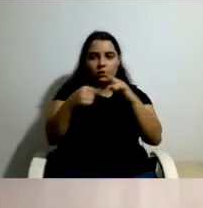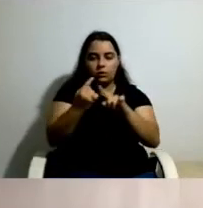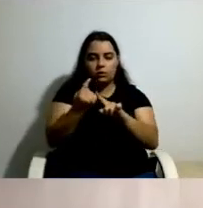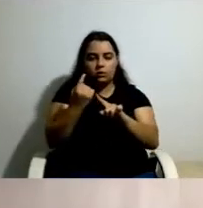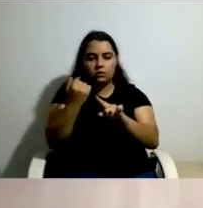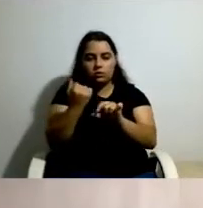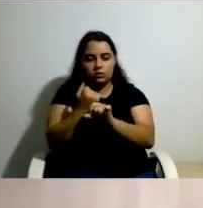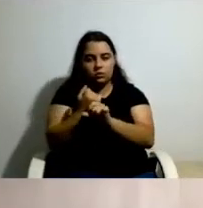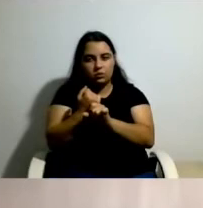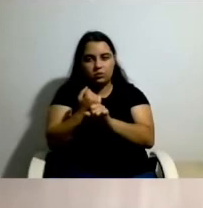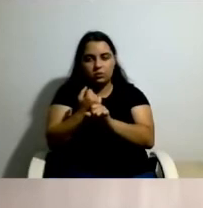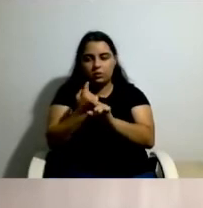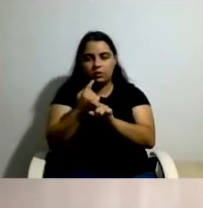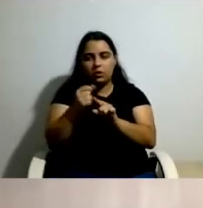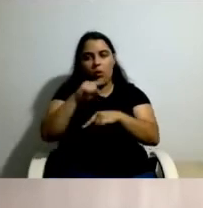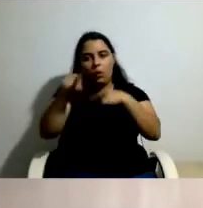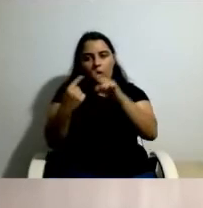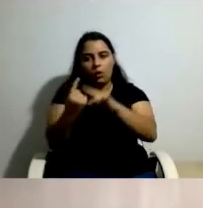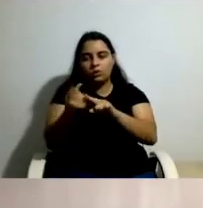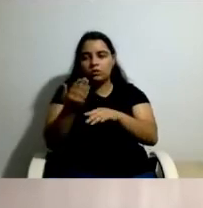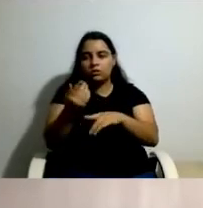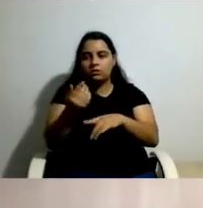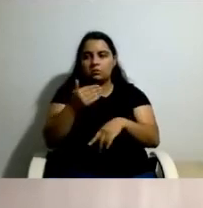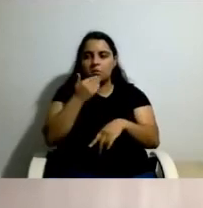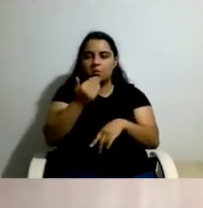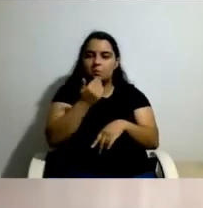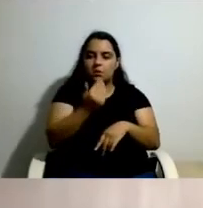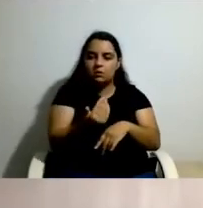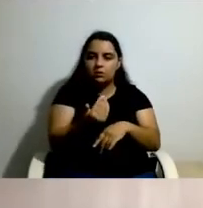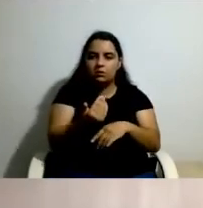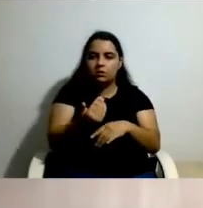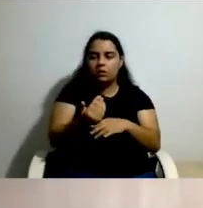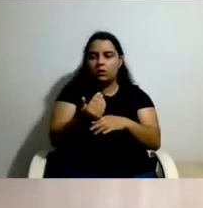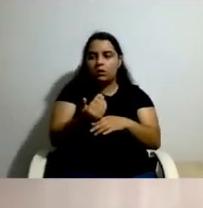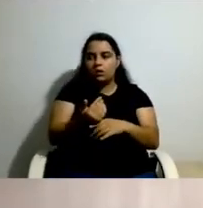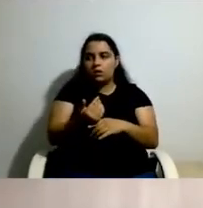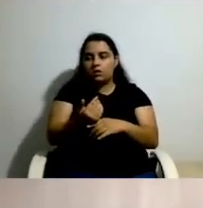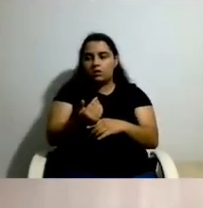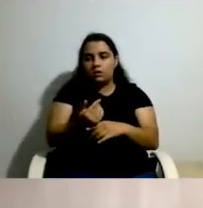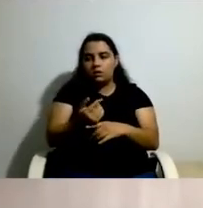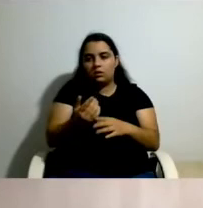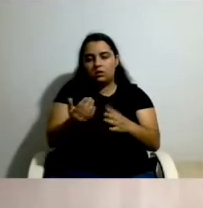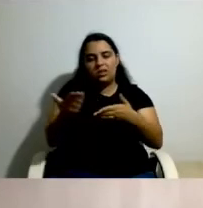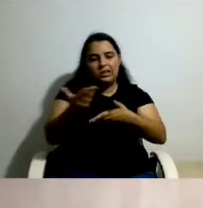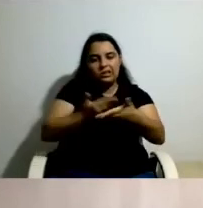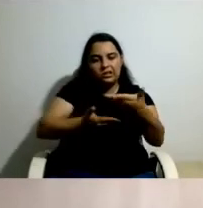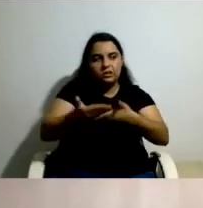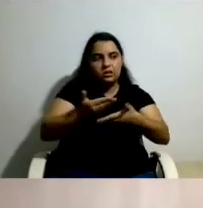solicitações, algum autoritarismo nas relações com a assistência pessoal e